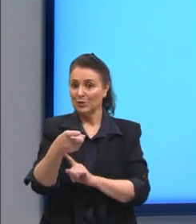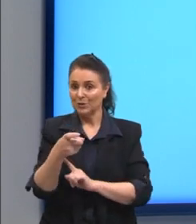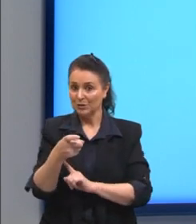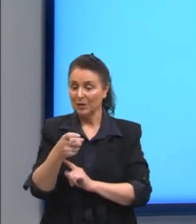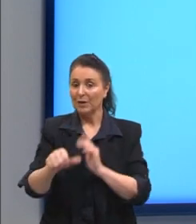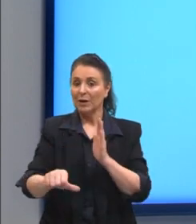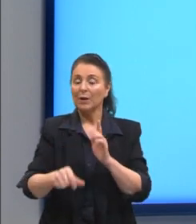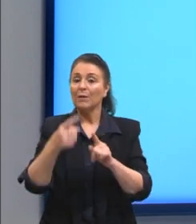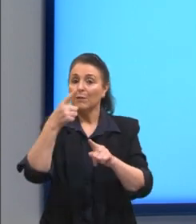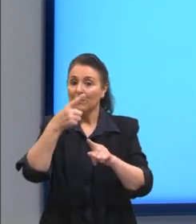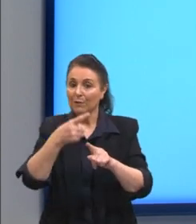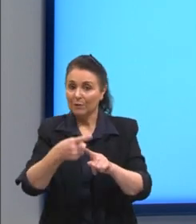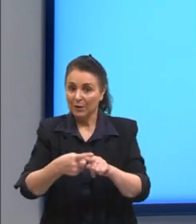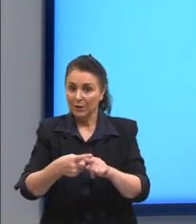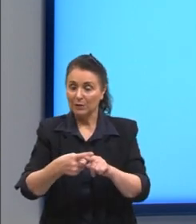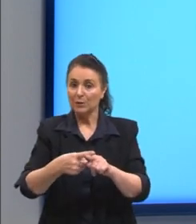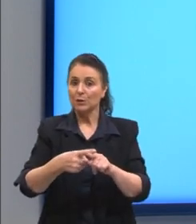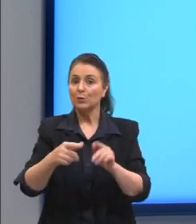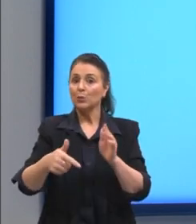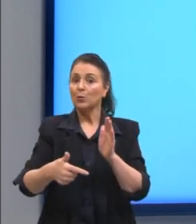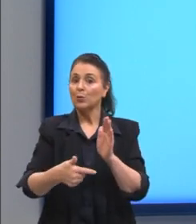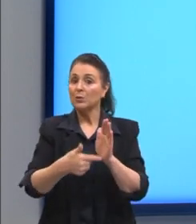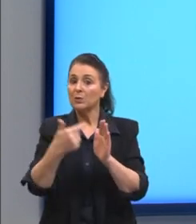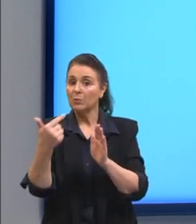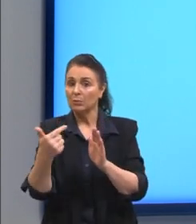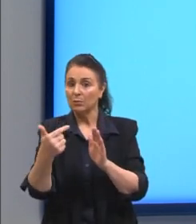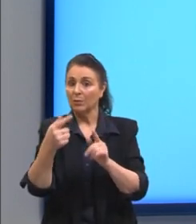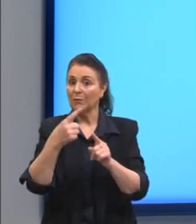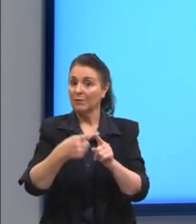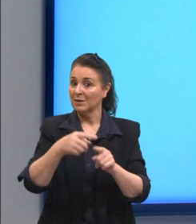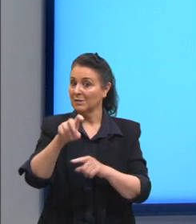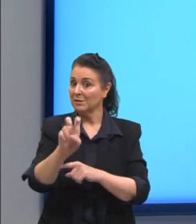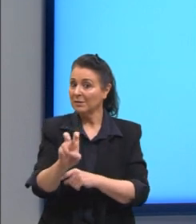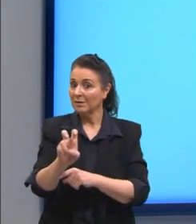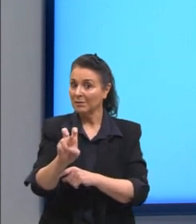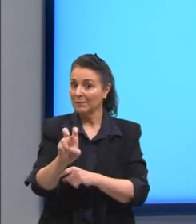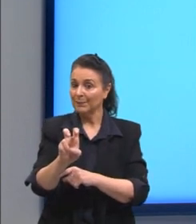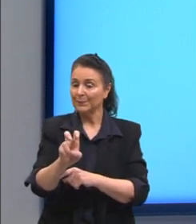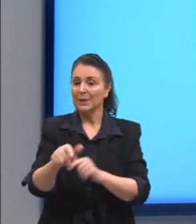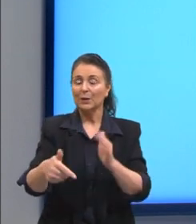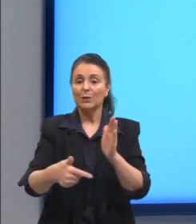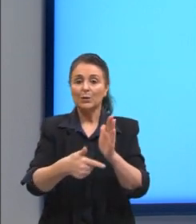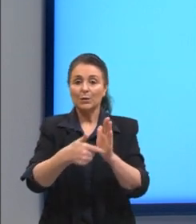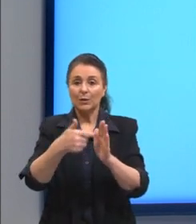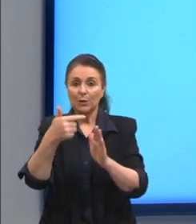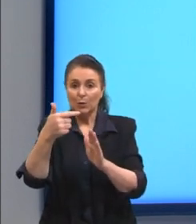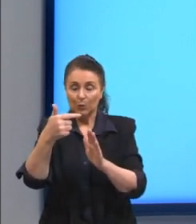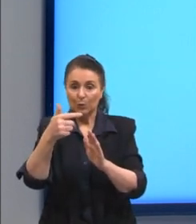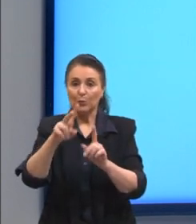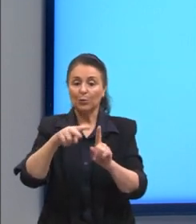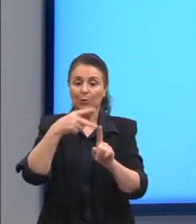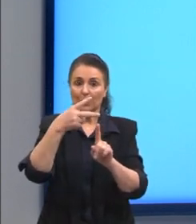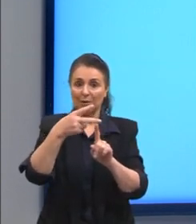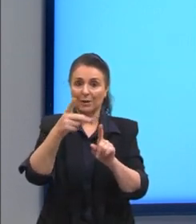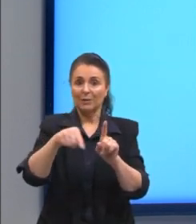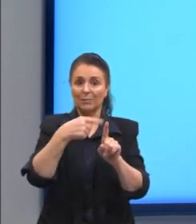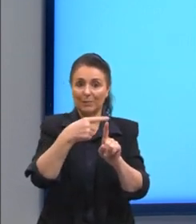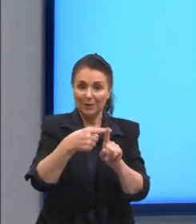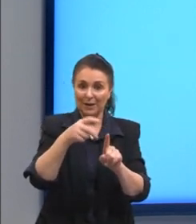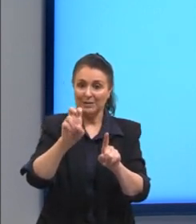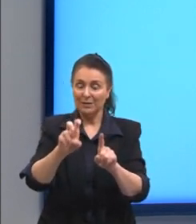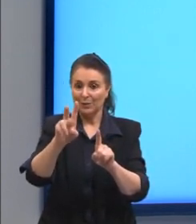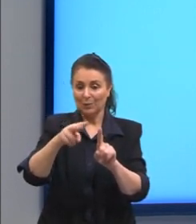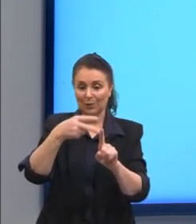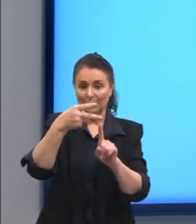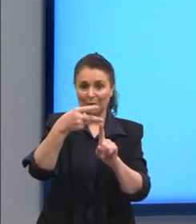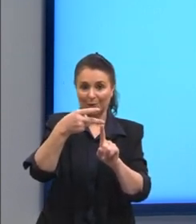termo então vezes 5 mais segundo termo ao quadrado então mais 5 ao quadrado. E agora